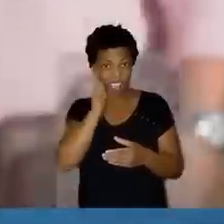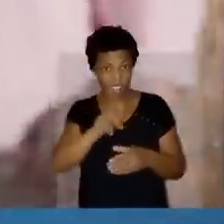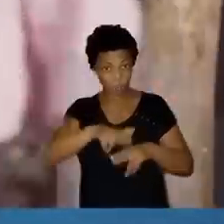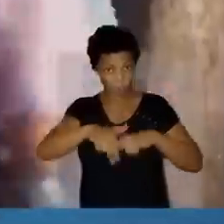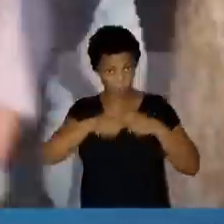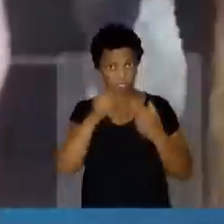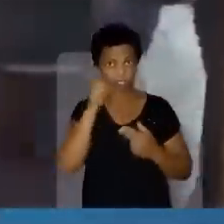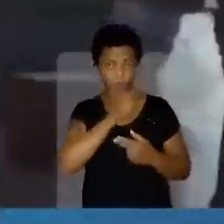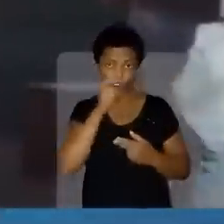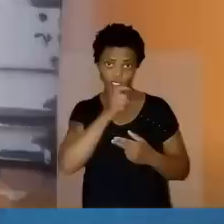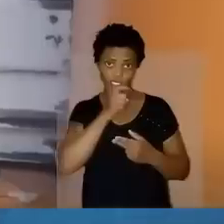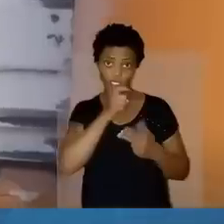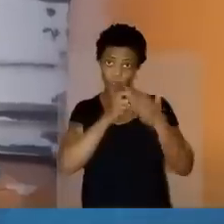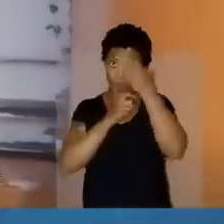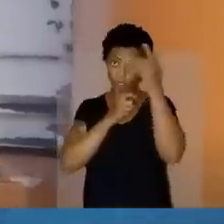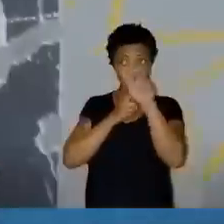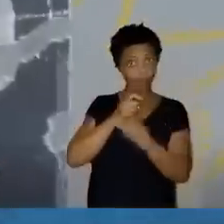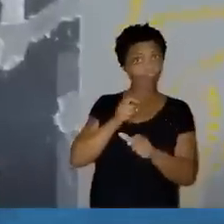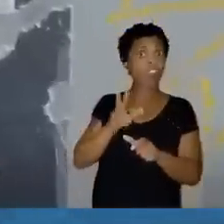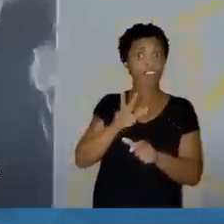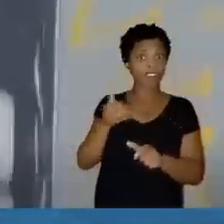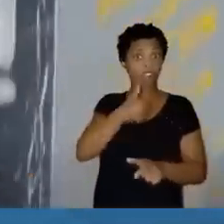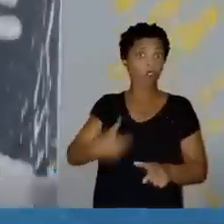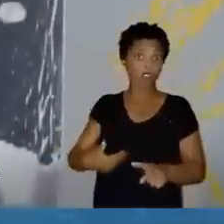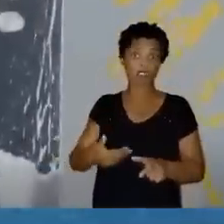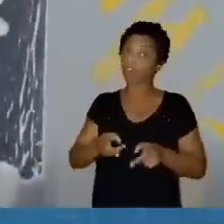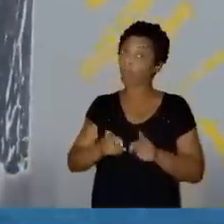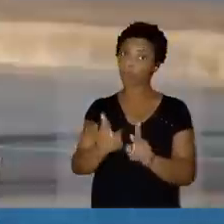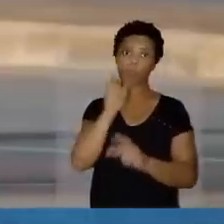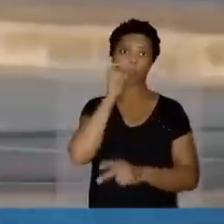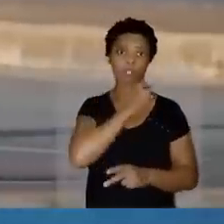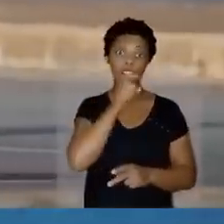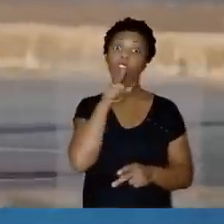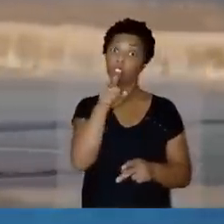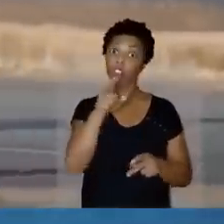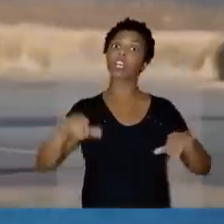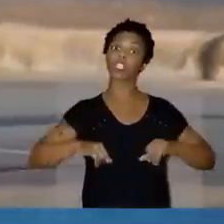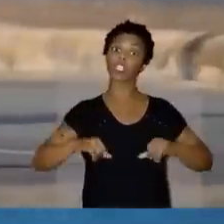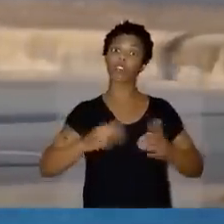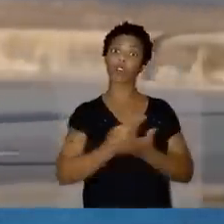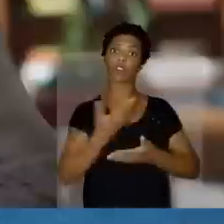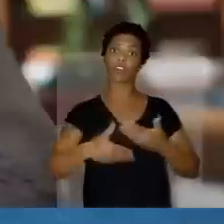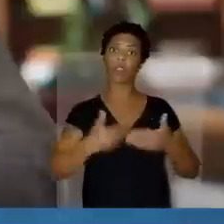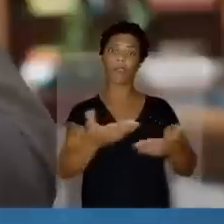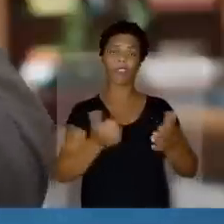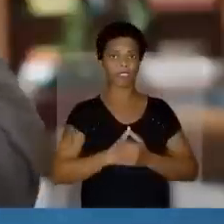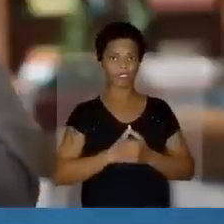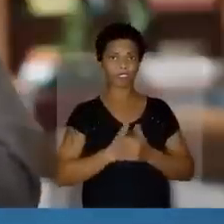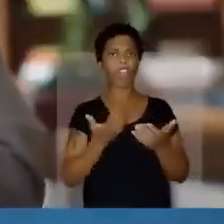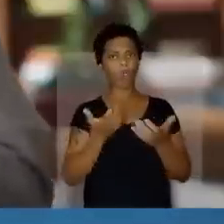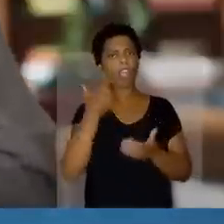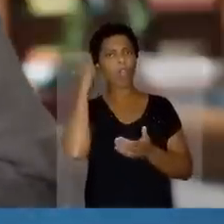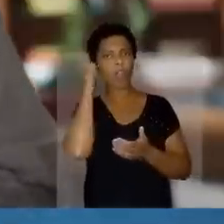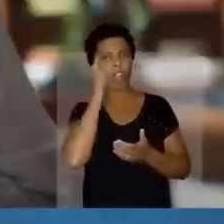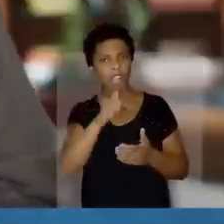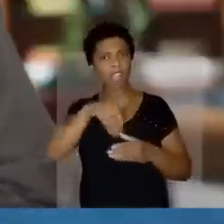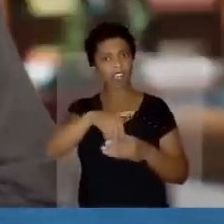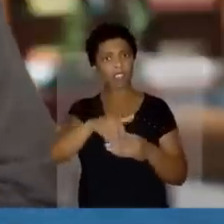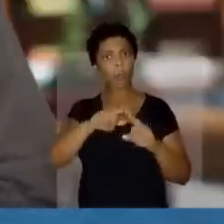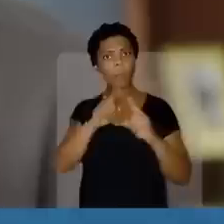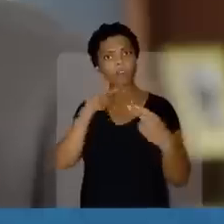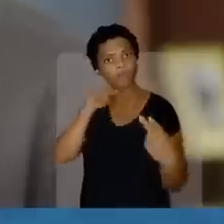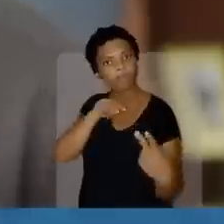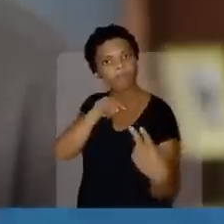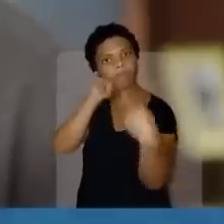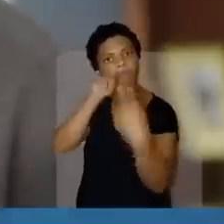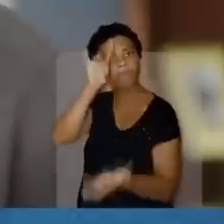por conta da mentira, esse cara vai governar de forma mentirosa e você é quem vai pagar o preço. Eu quero ganhar uma eleição olhando no seu